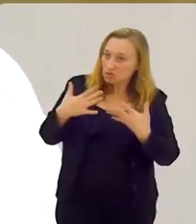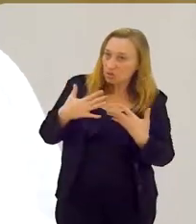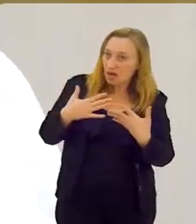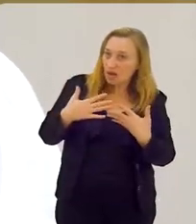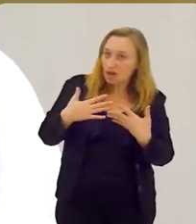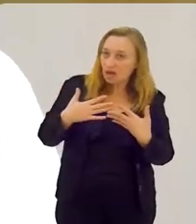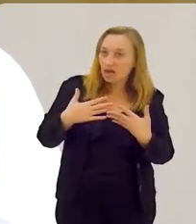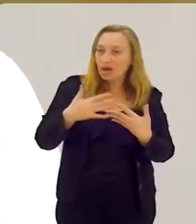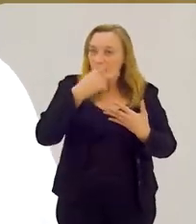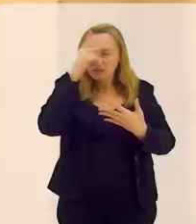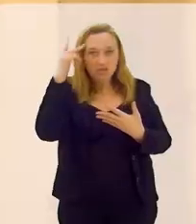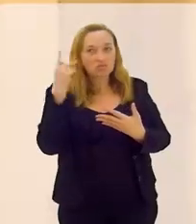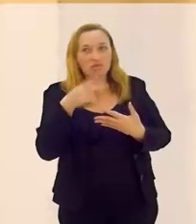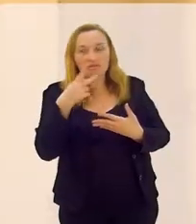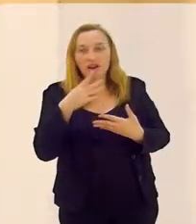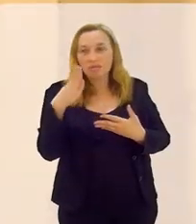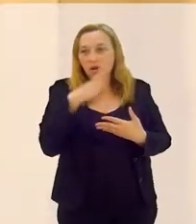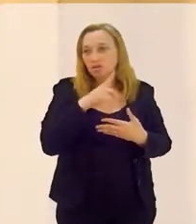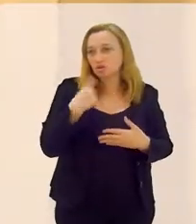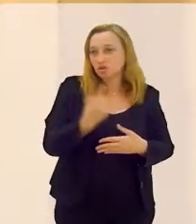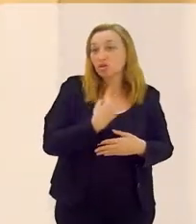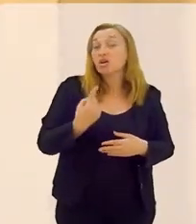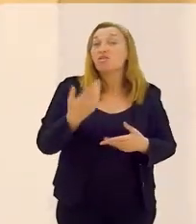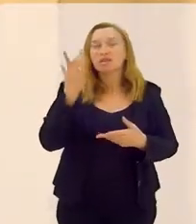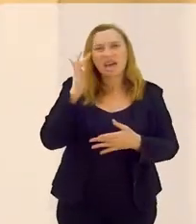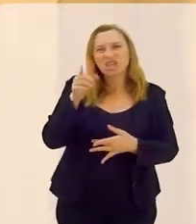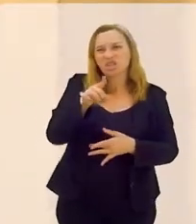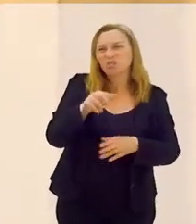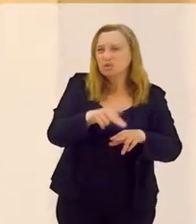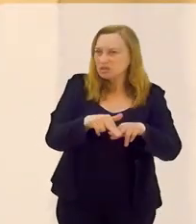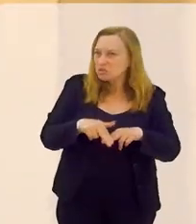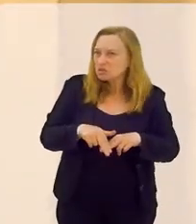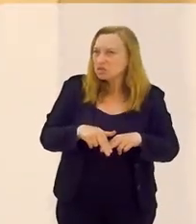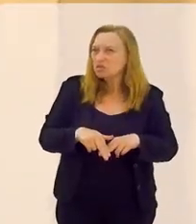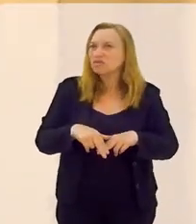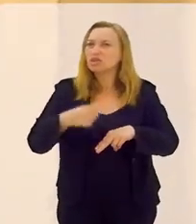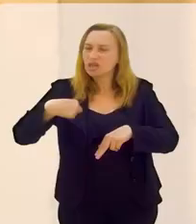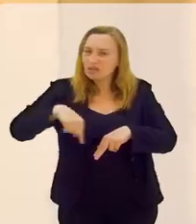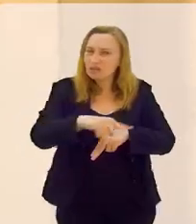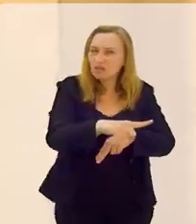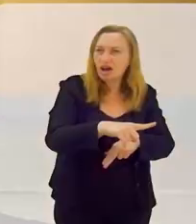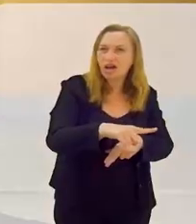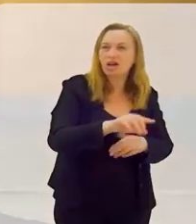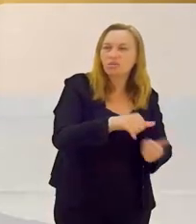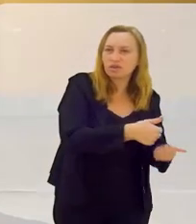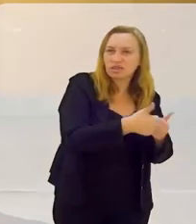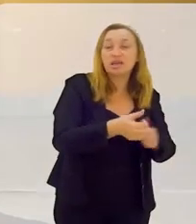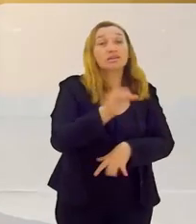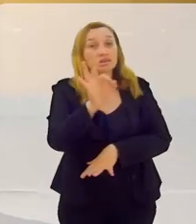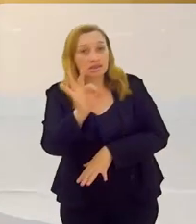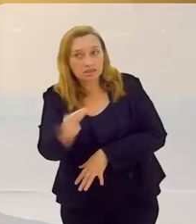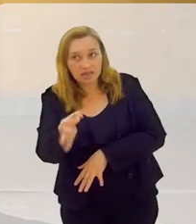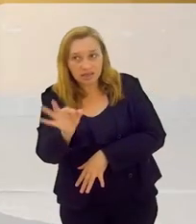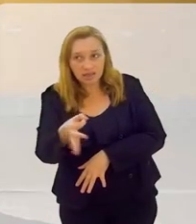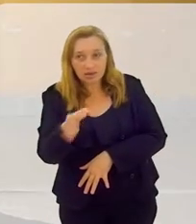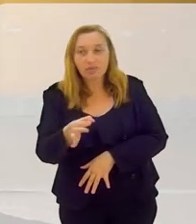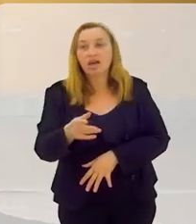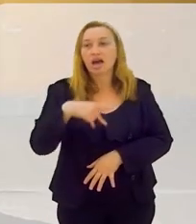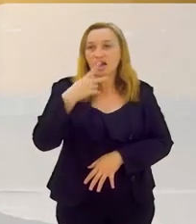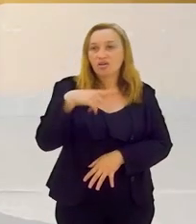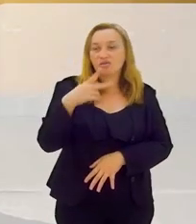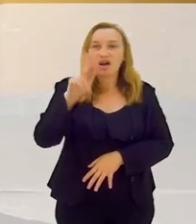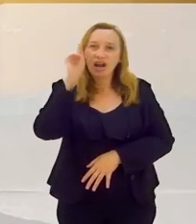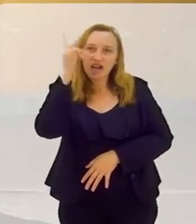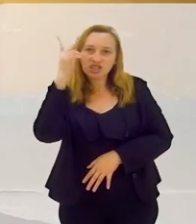se o padre abençoar, ninguém vai falar que nós somos... E não acha que é por esse mesmo motivo que vai o batizado? Justamente, por isso.